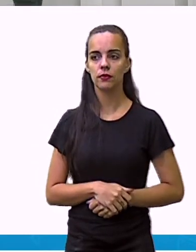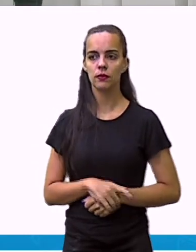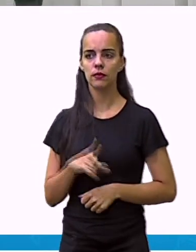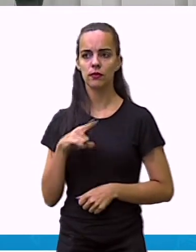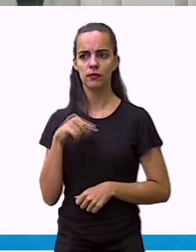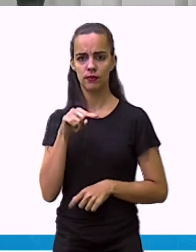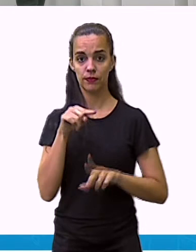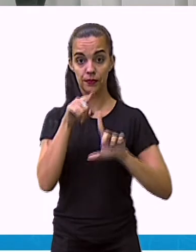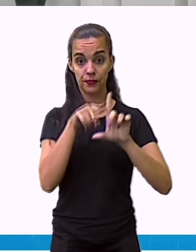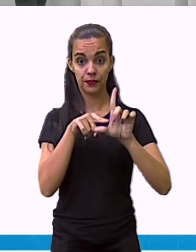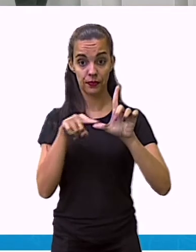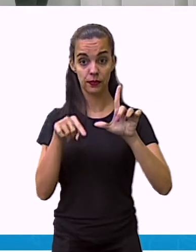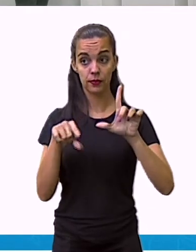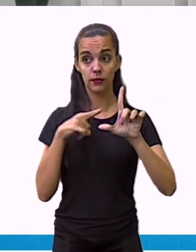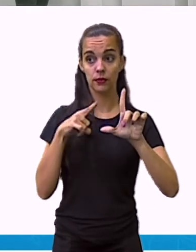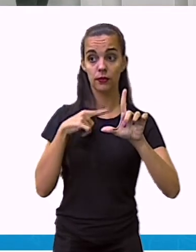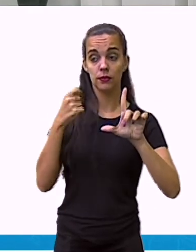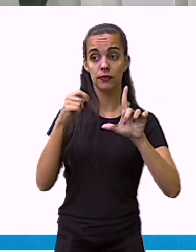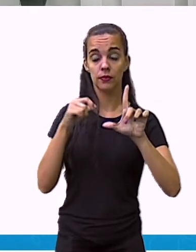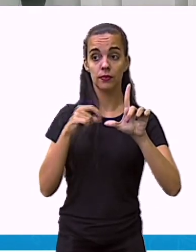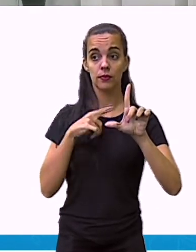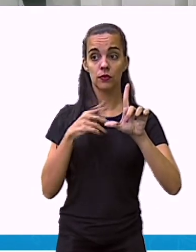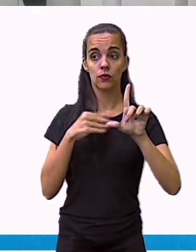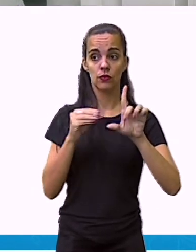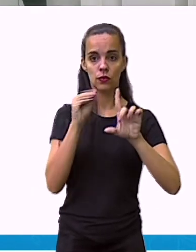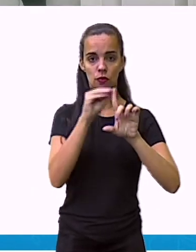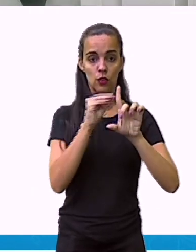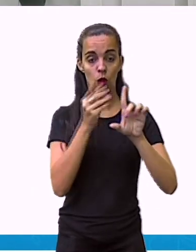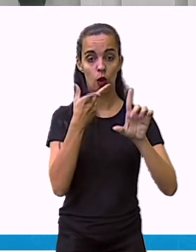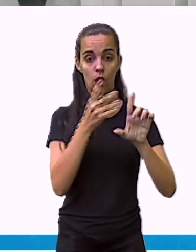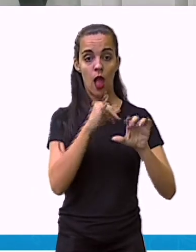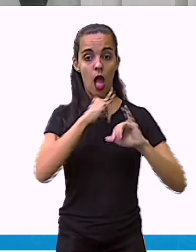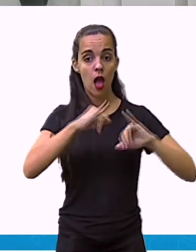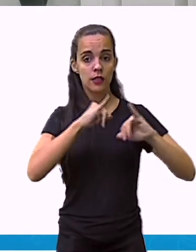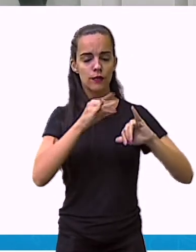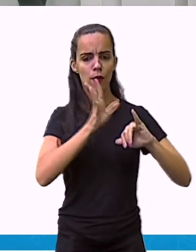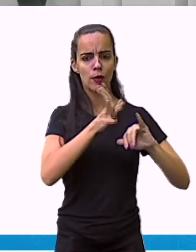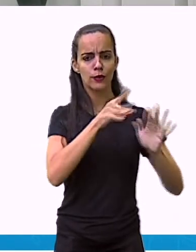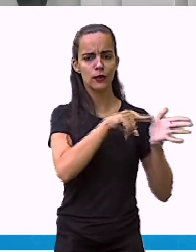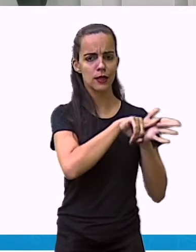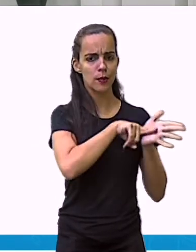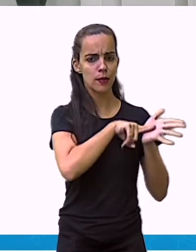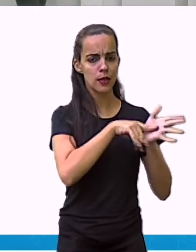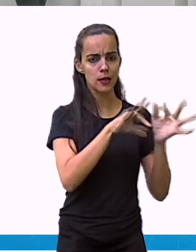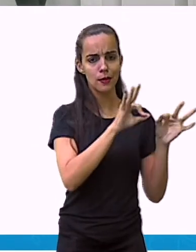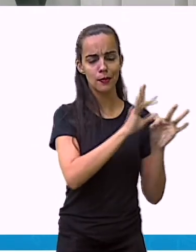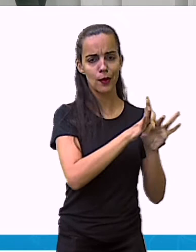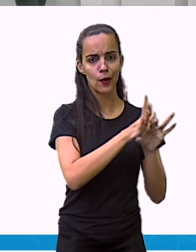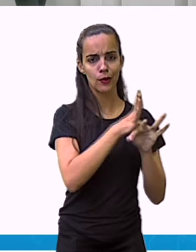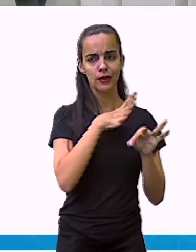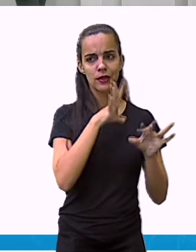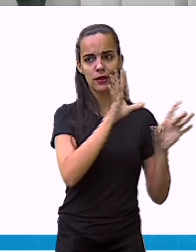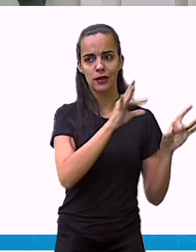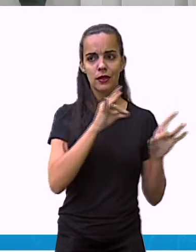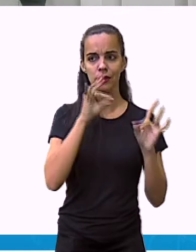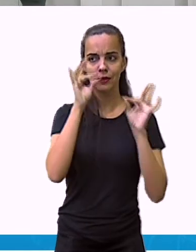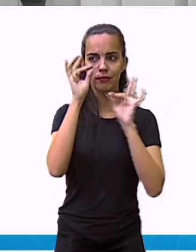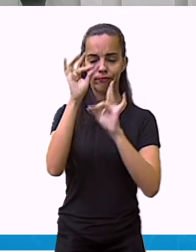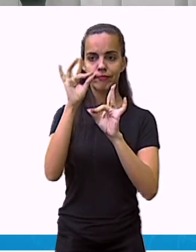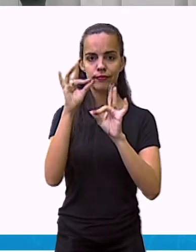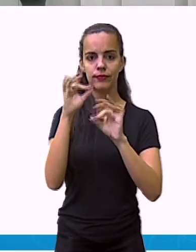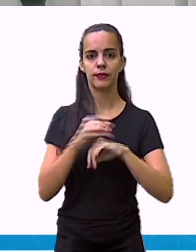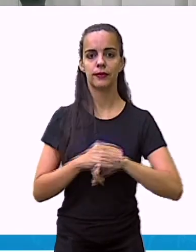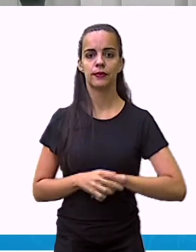E nessas linhas, nós colocaremos essas informações que foram pesquisadas na turma B.